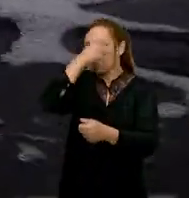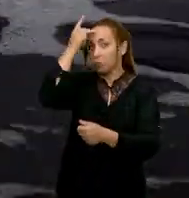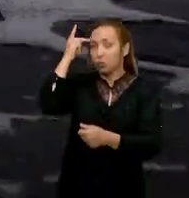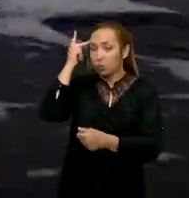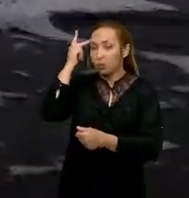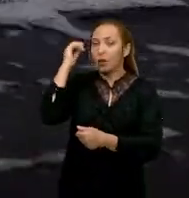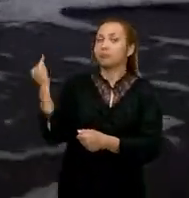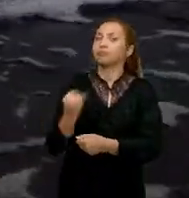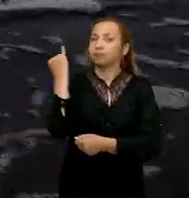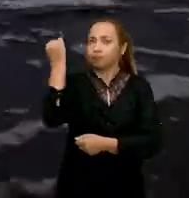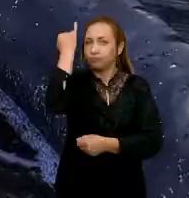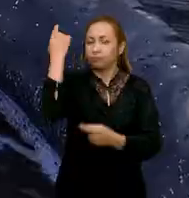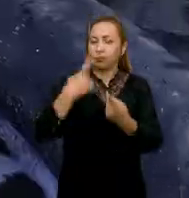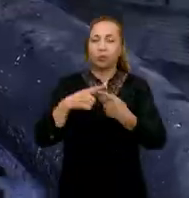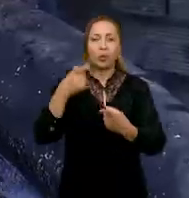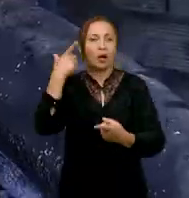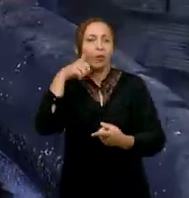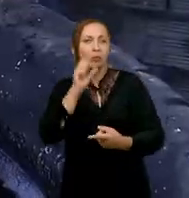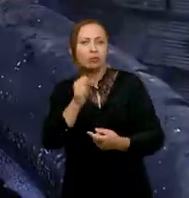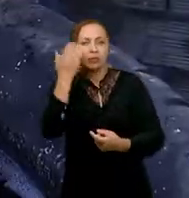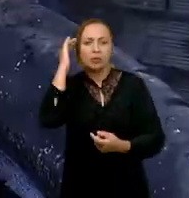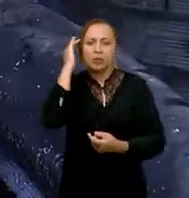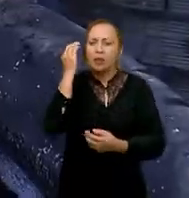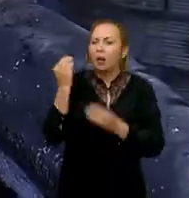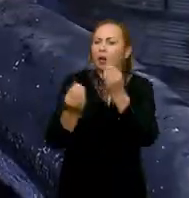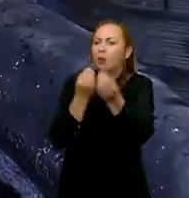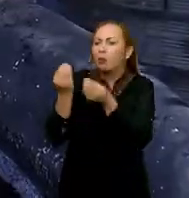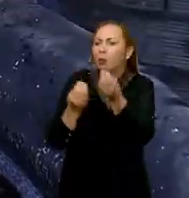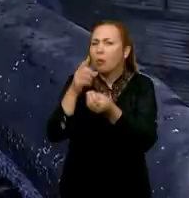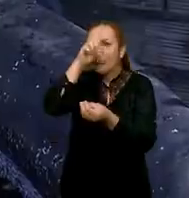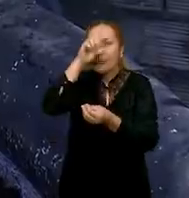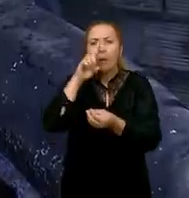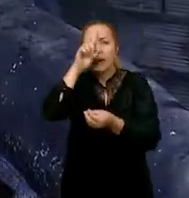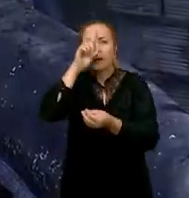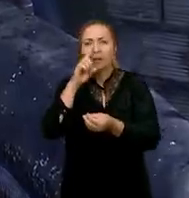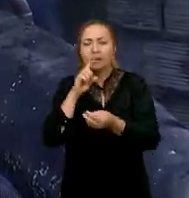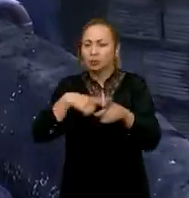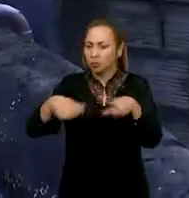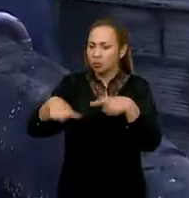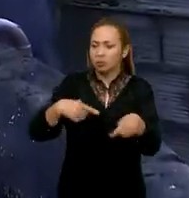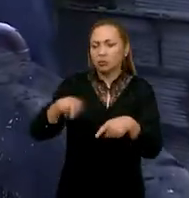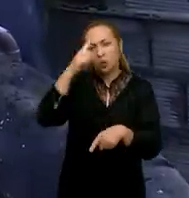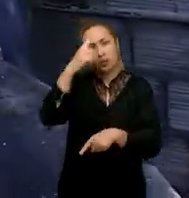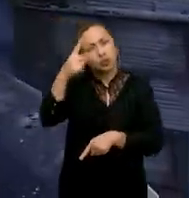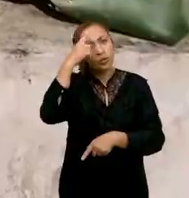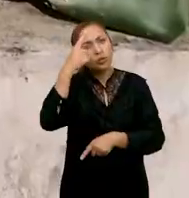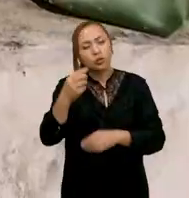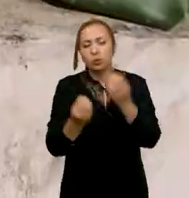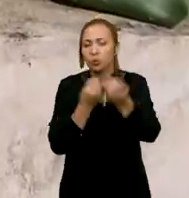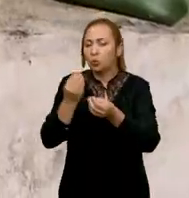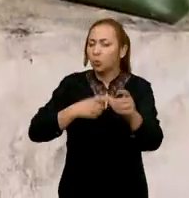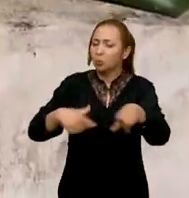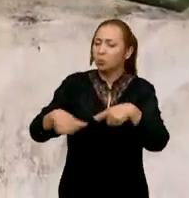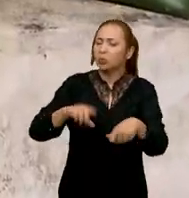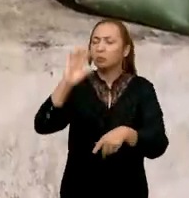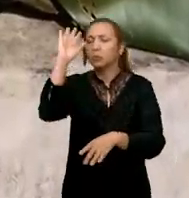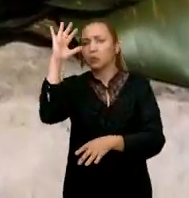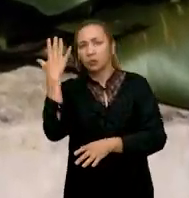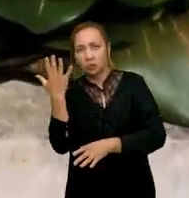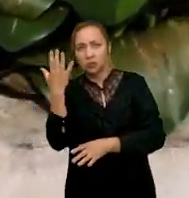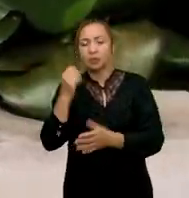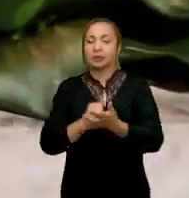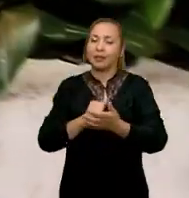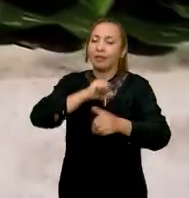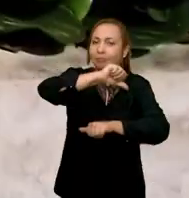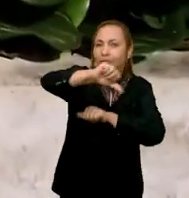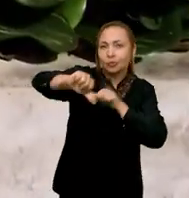é muito importante, porque ele consegue entender quais são os riscos da atividade no dia a dia, como o manejo deve ser realizado.